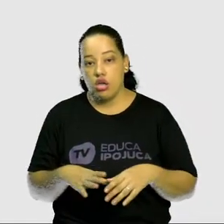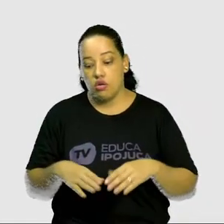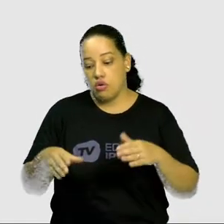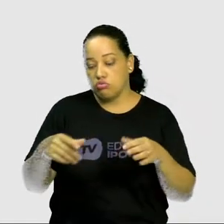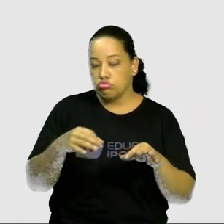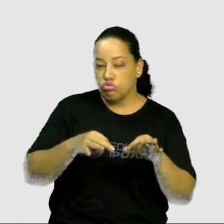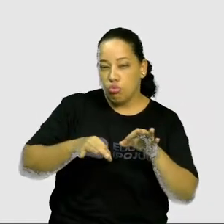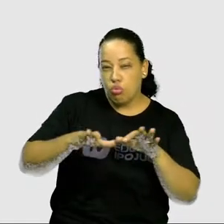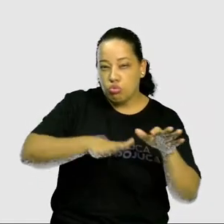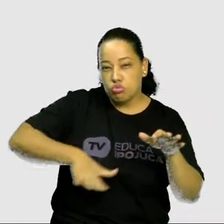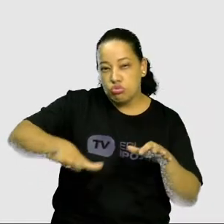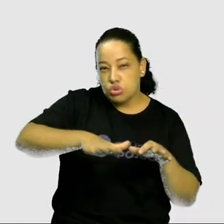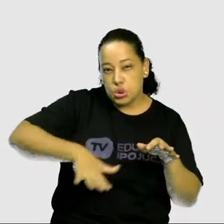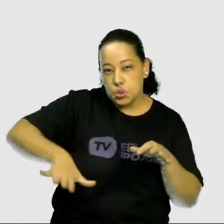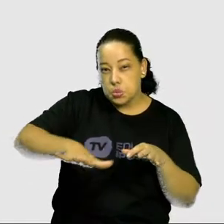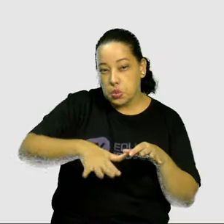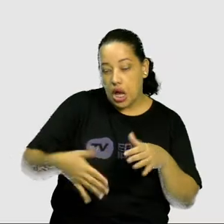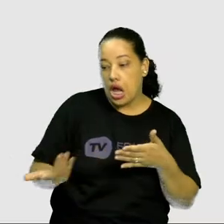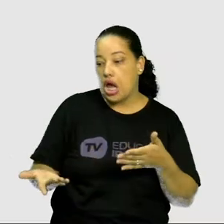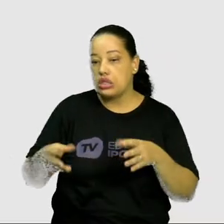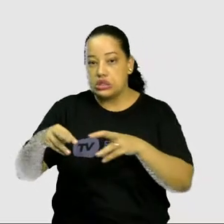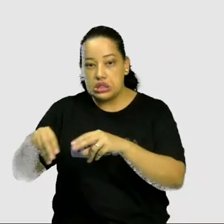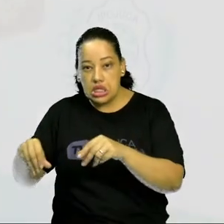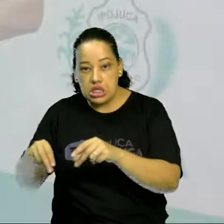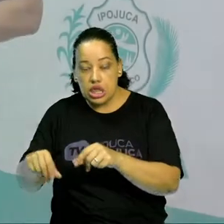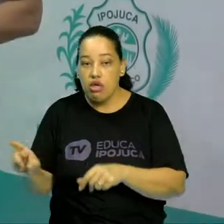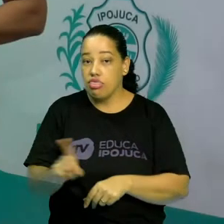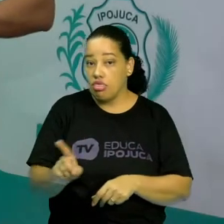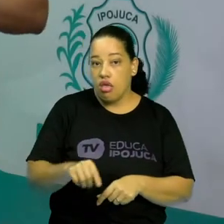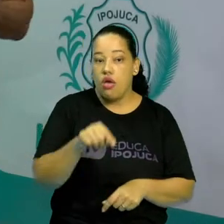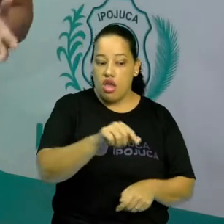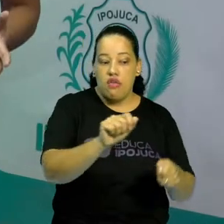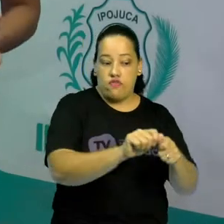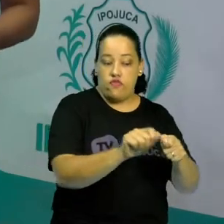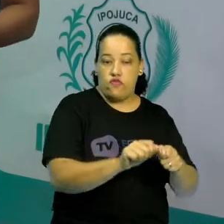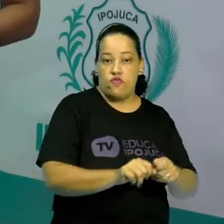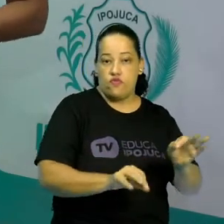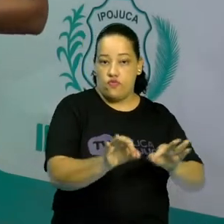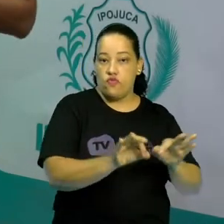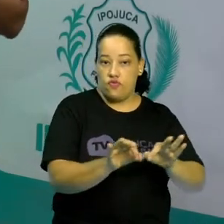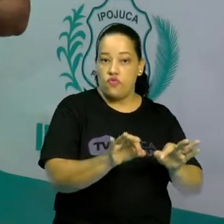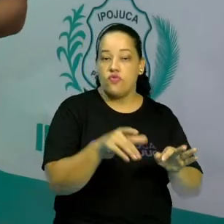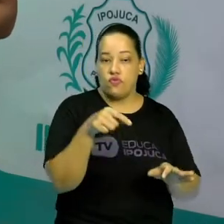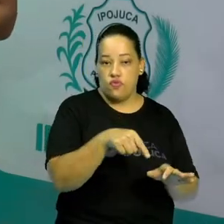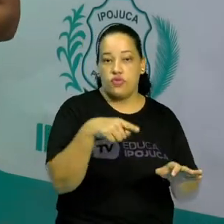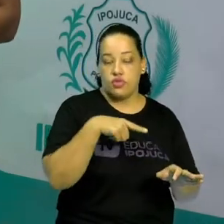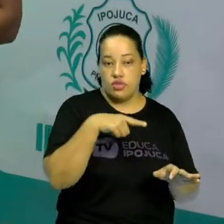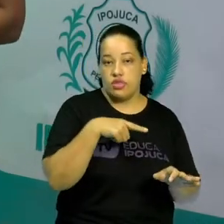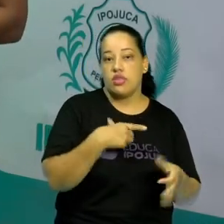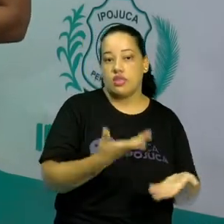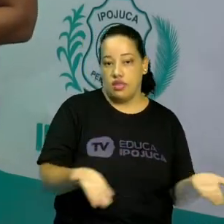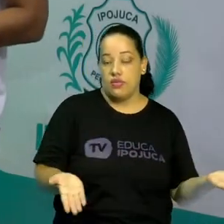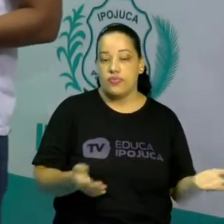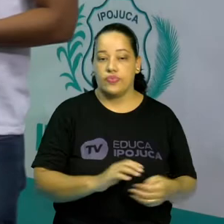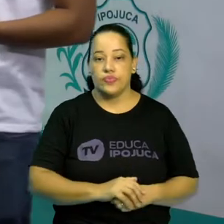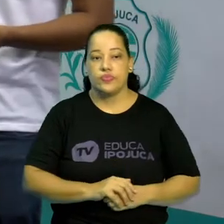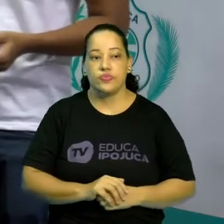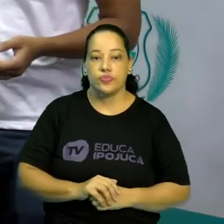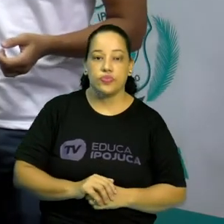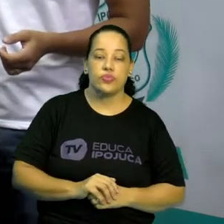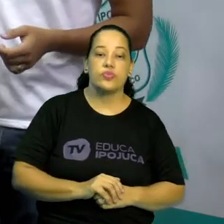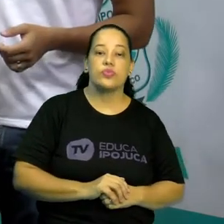espaço como a terra ou como um pedaço de árvore, por exemplo.